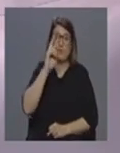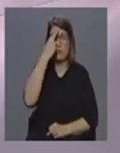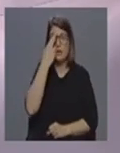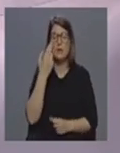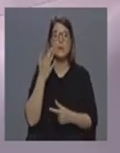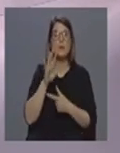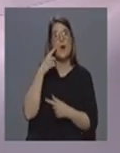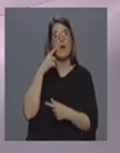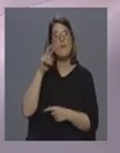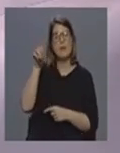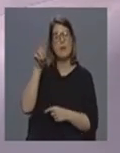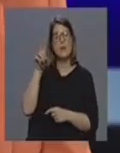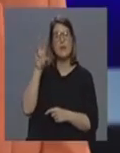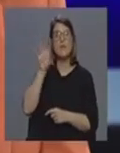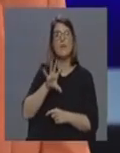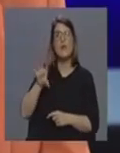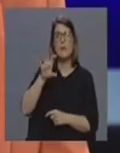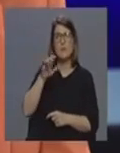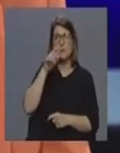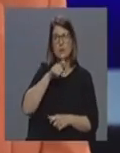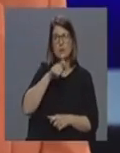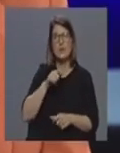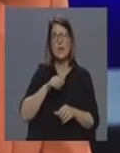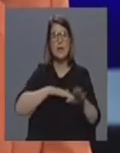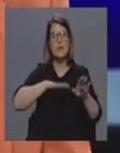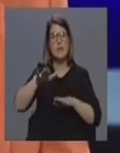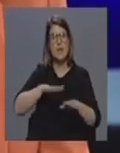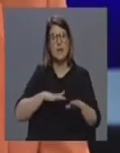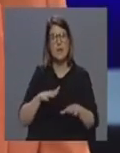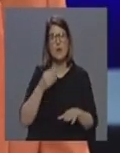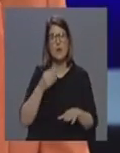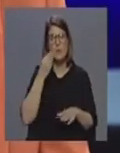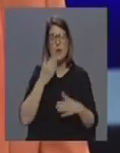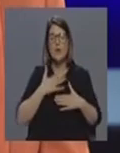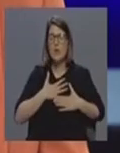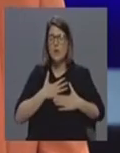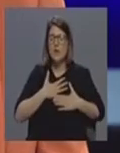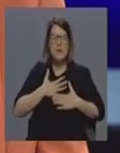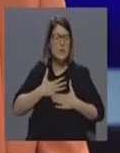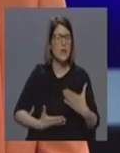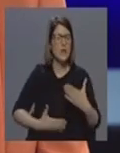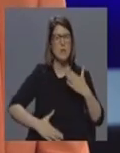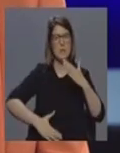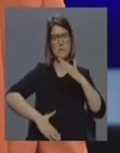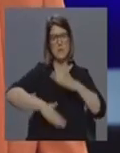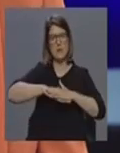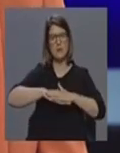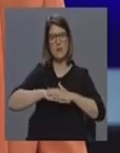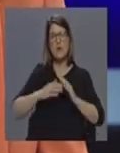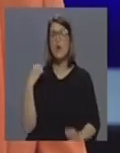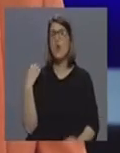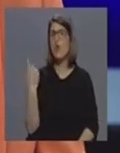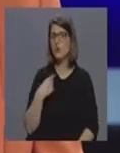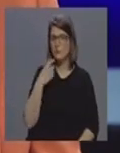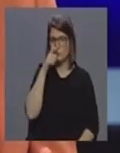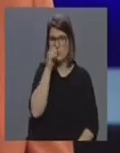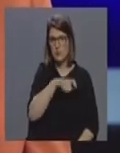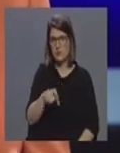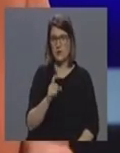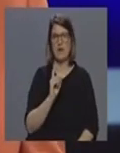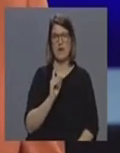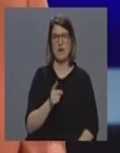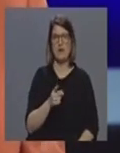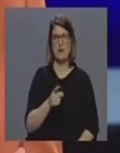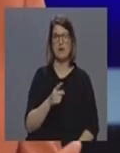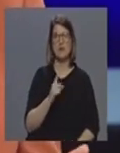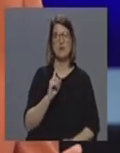fora e ver como é que estão os profissionais de saúde em Itália portanto, estão completamente exaustes e portanto, pensar que nós também somos humanos e portanto, vamos chegar a um ponto